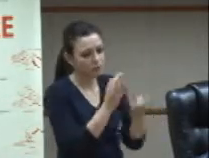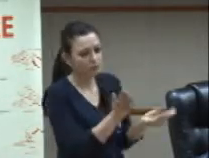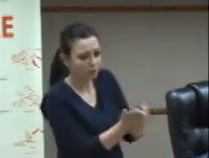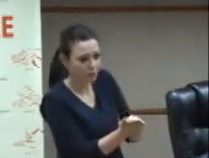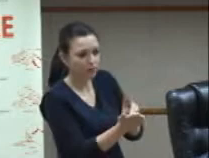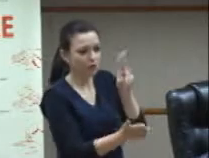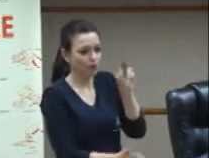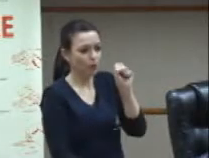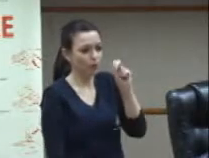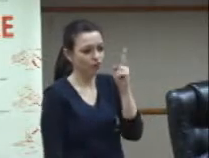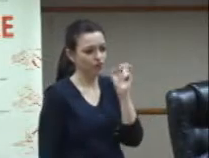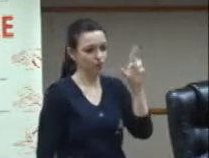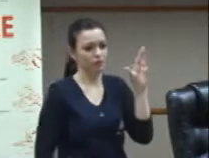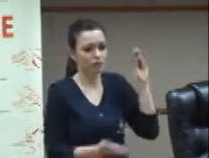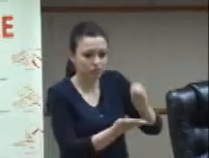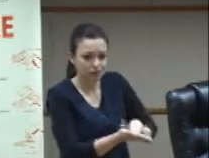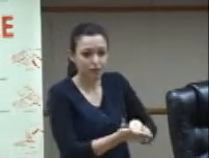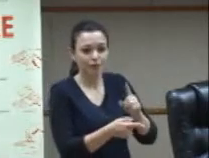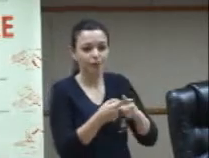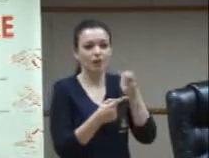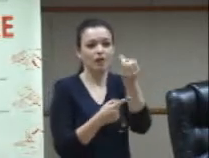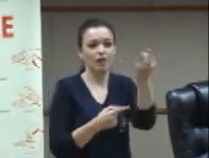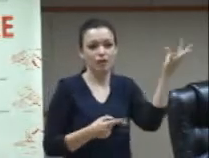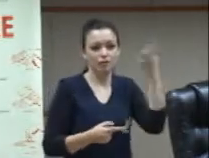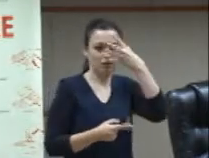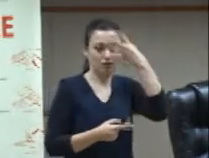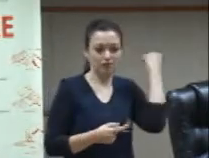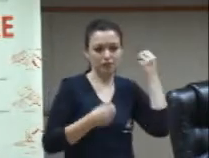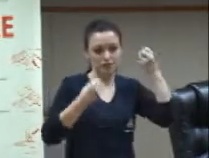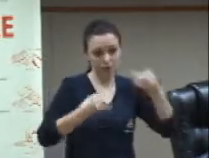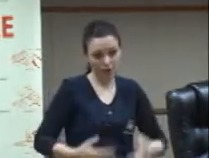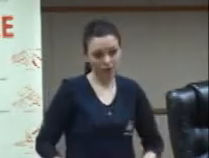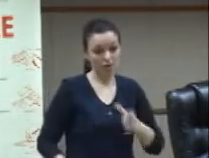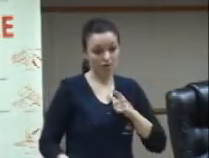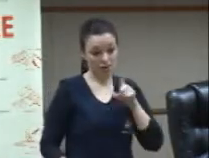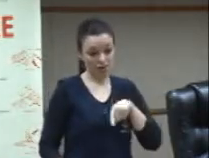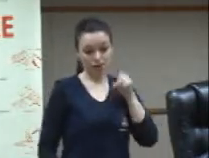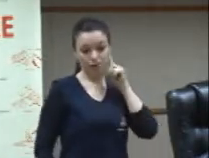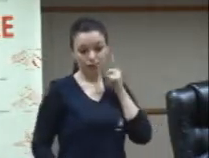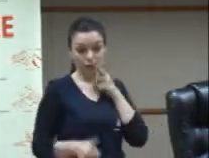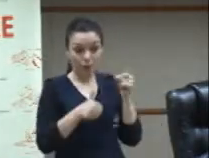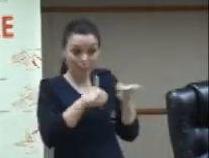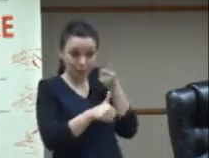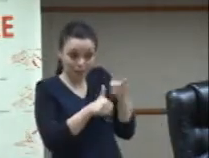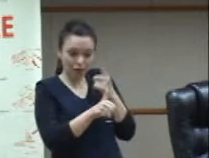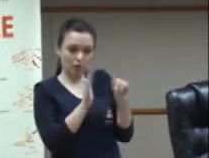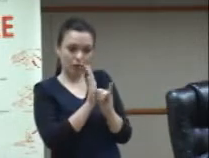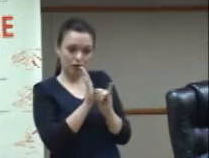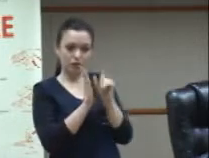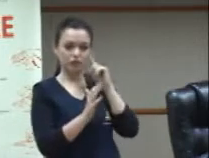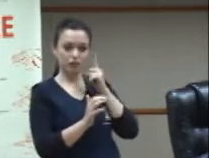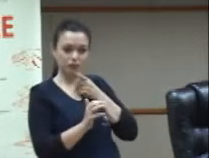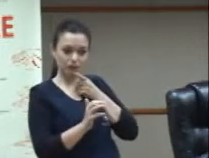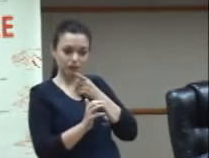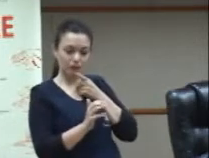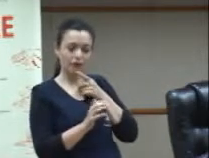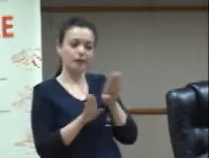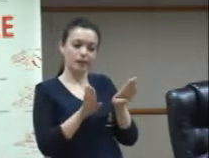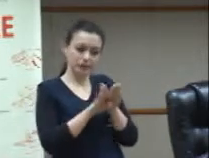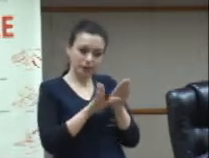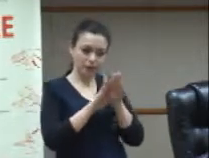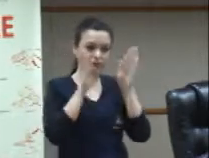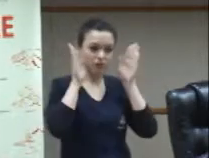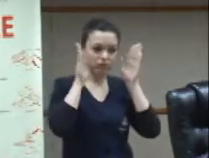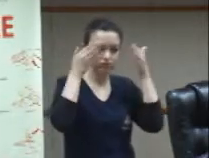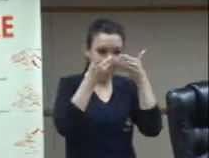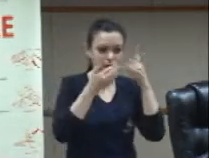que nós somos surdos e estamos ficando cegos mas a nossa primeira identidade é a surdez então eles tem que